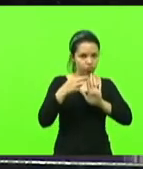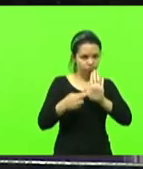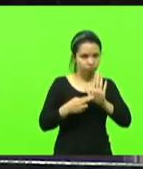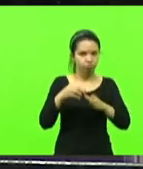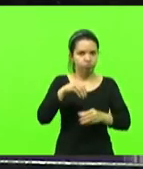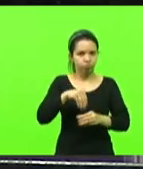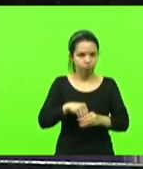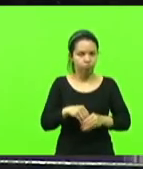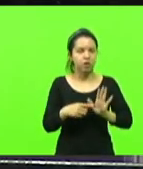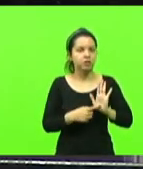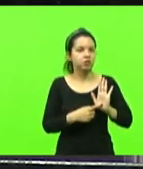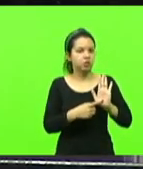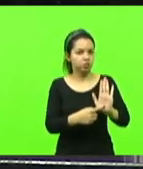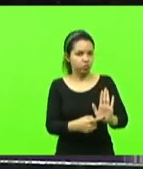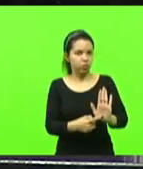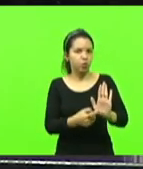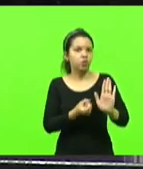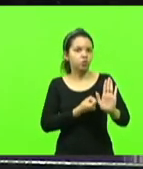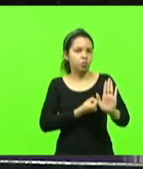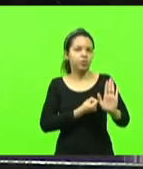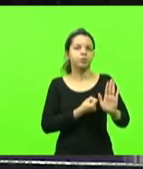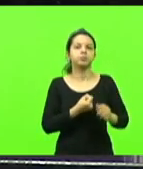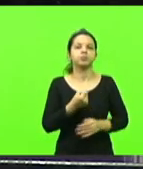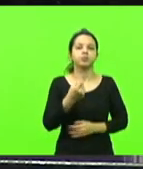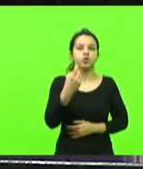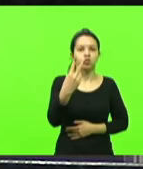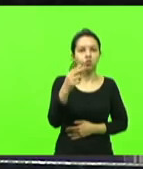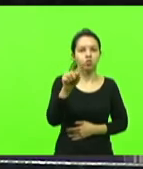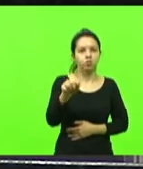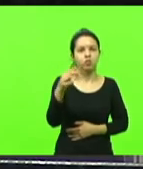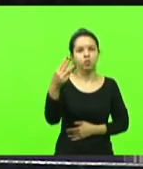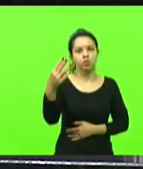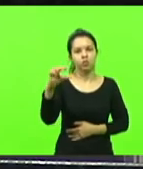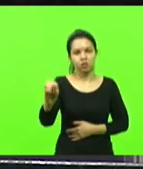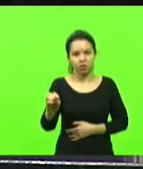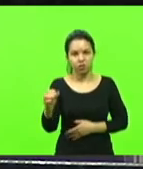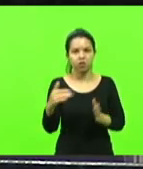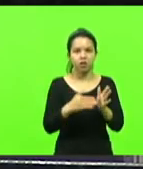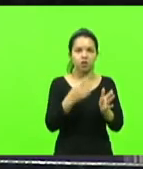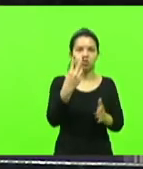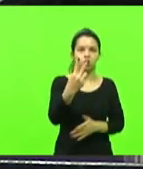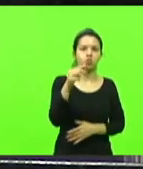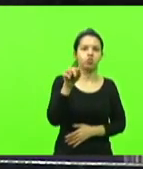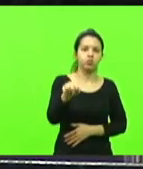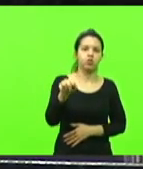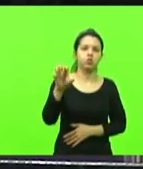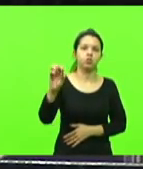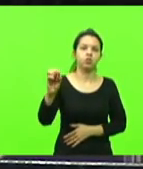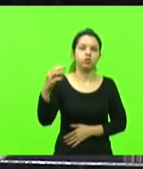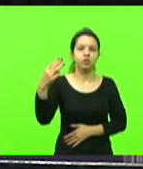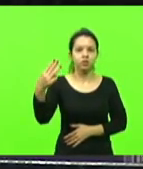interno as indicações números 2030 a 2039.